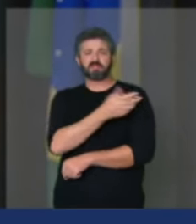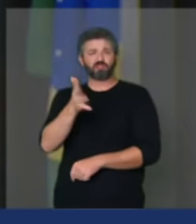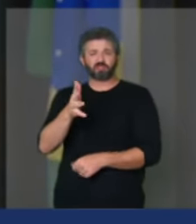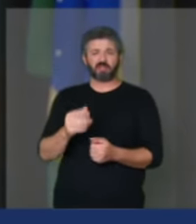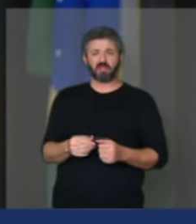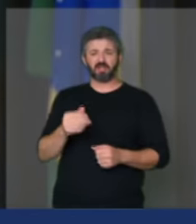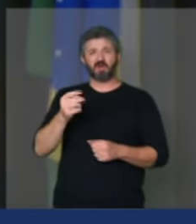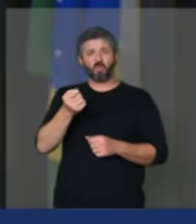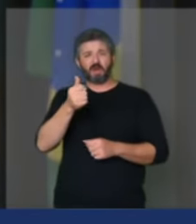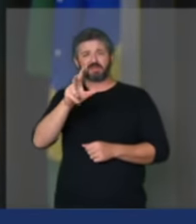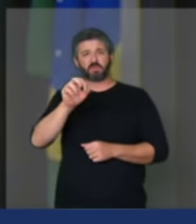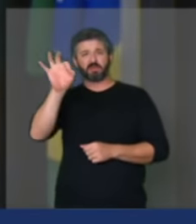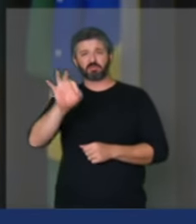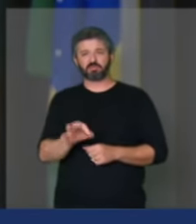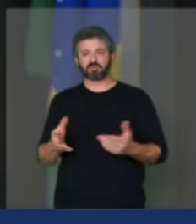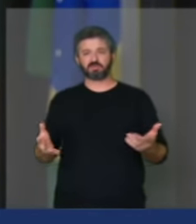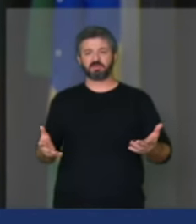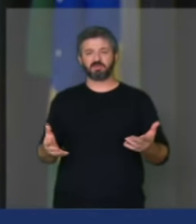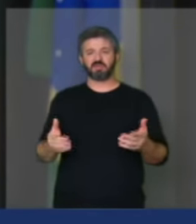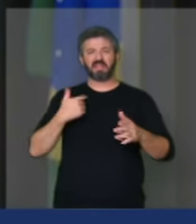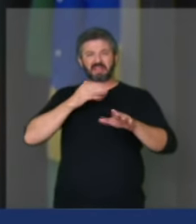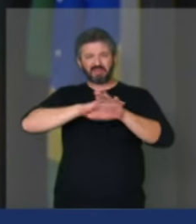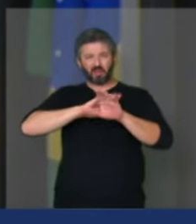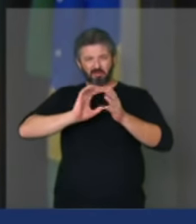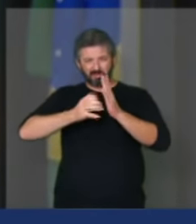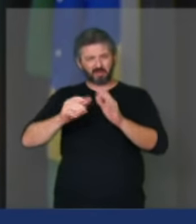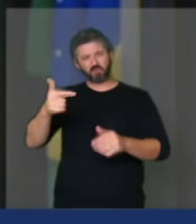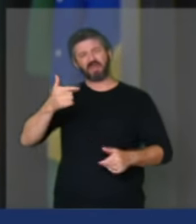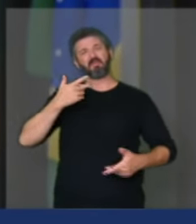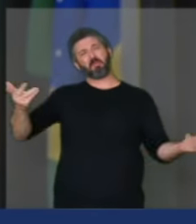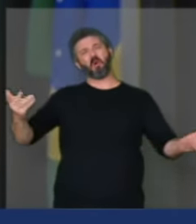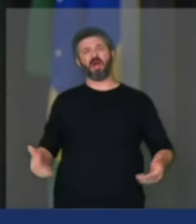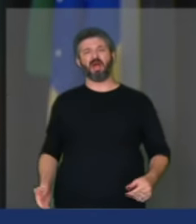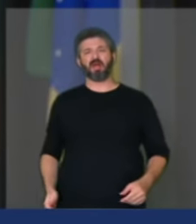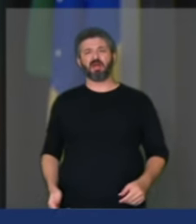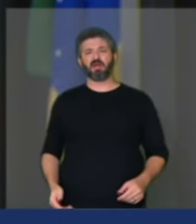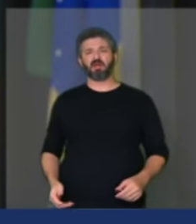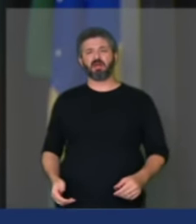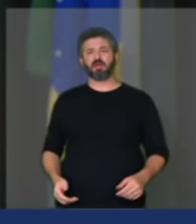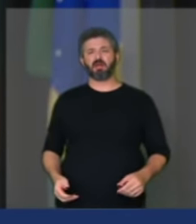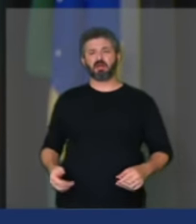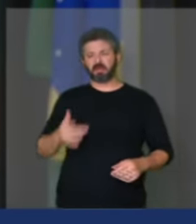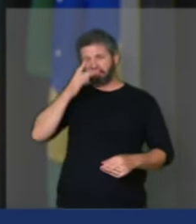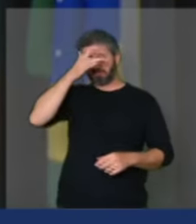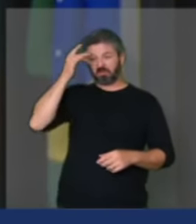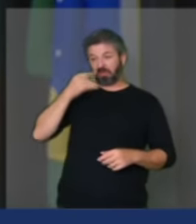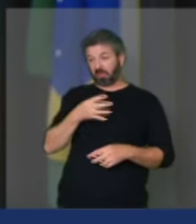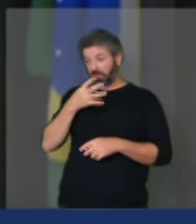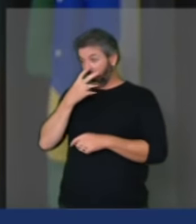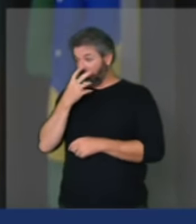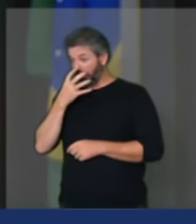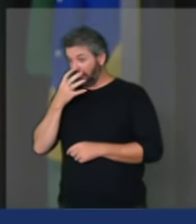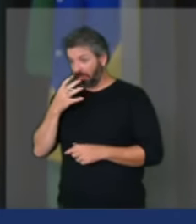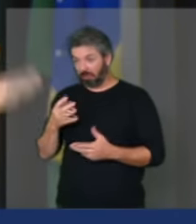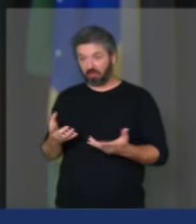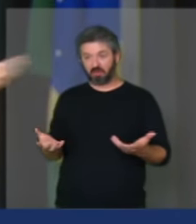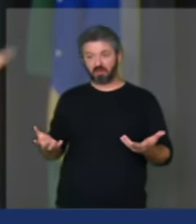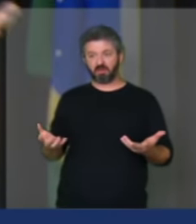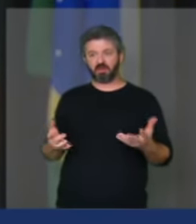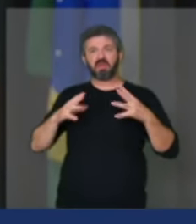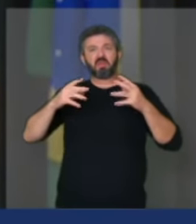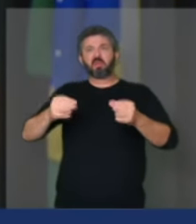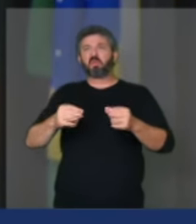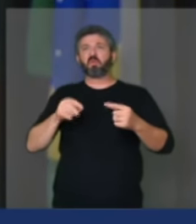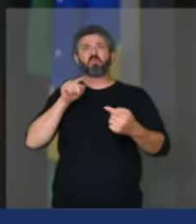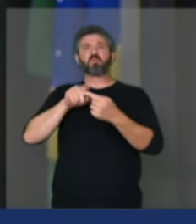a 50% e isso não tem ideologia partidária por urbú de plantão tudo é partido tudo é motivo